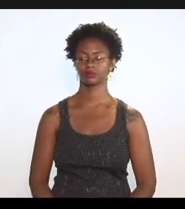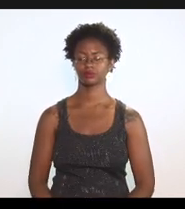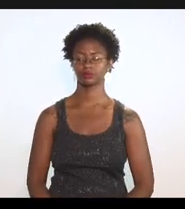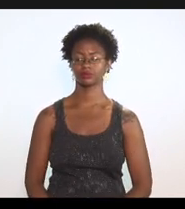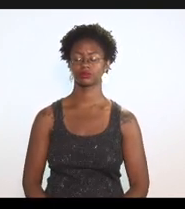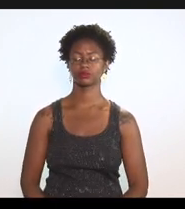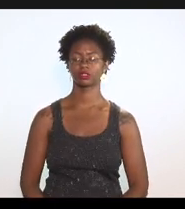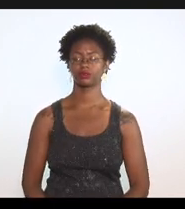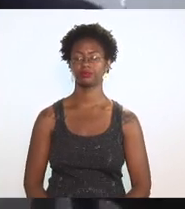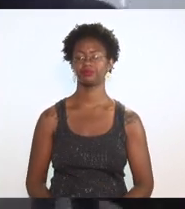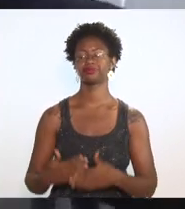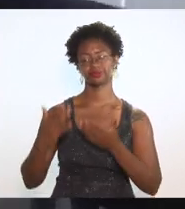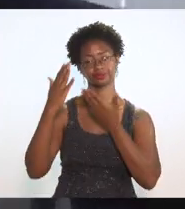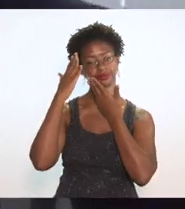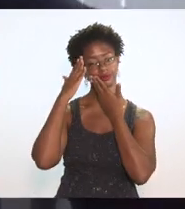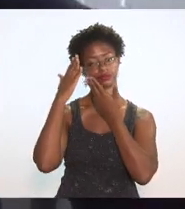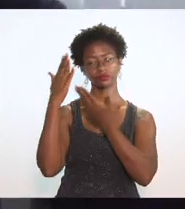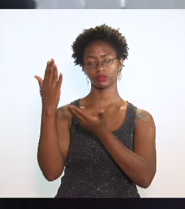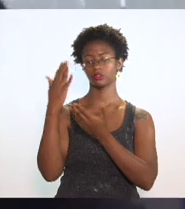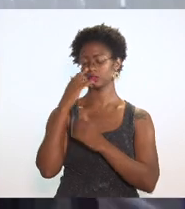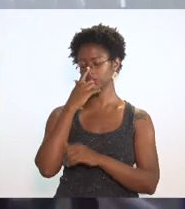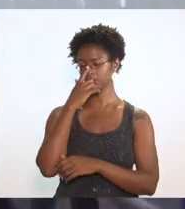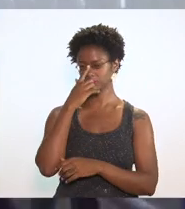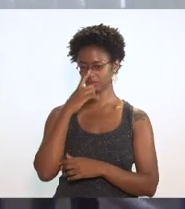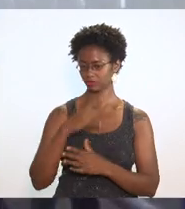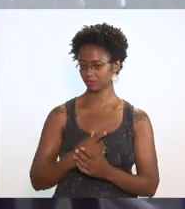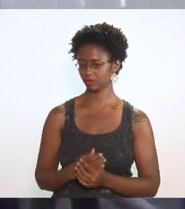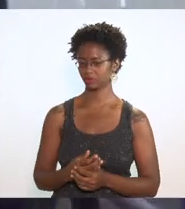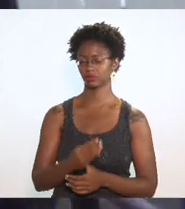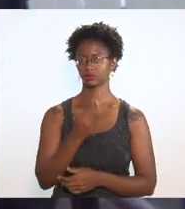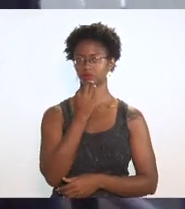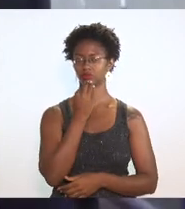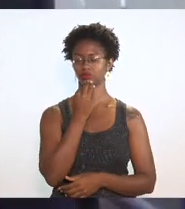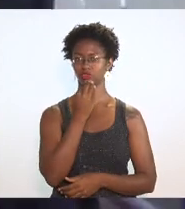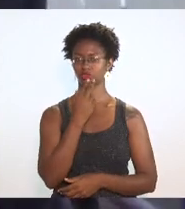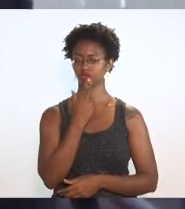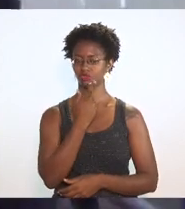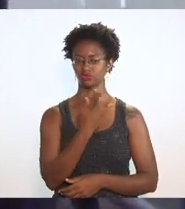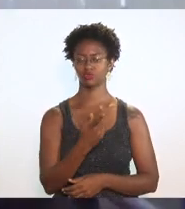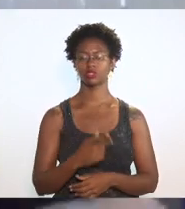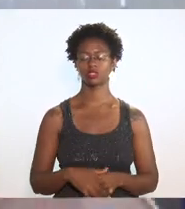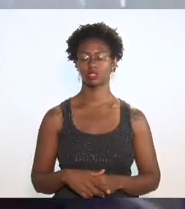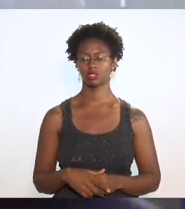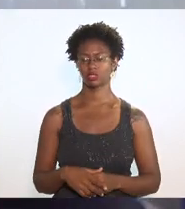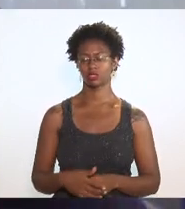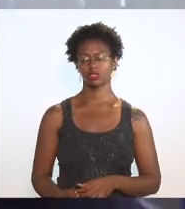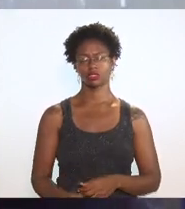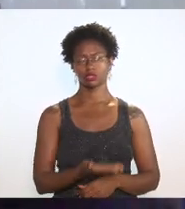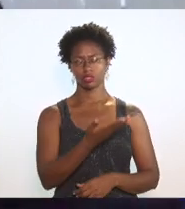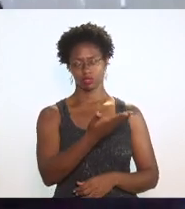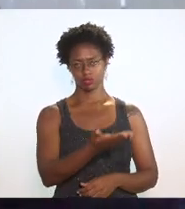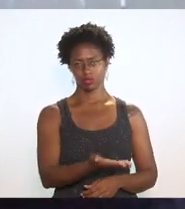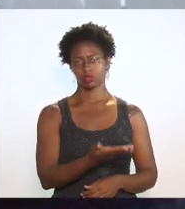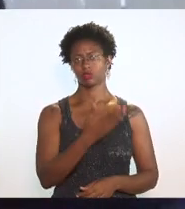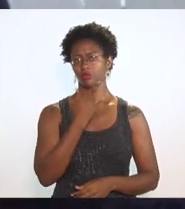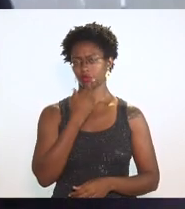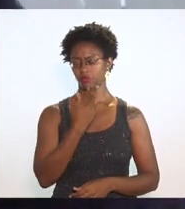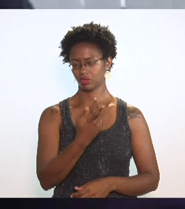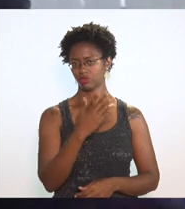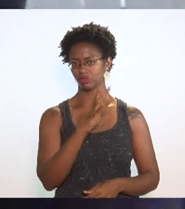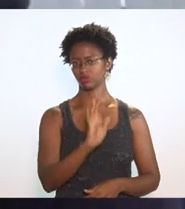deputado obrigado pela oportunidade como o senhor bem demissionou